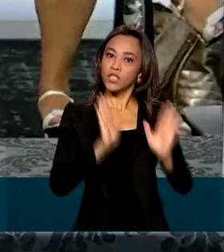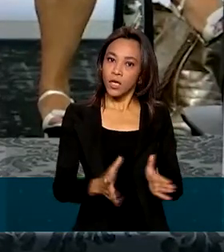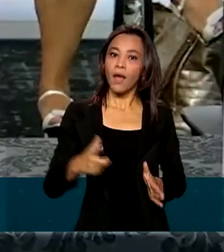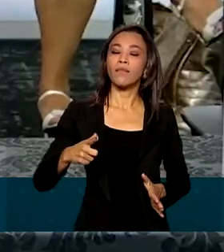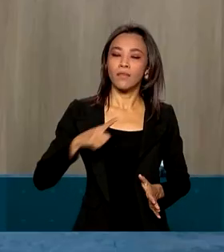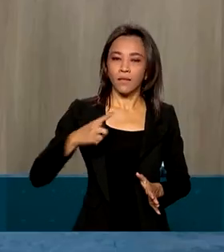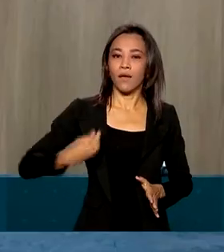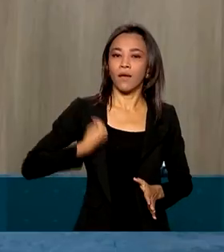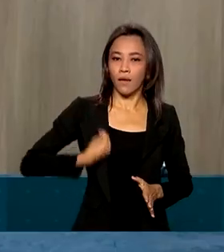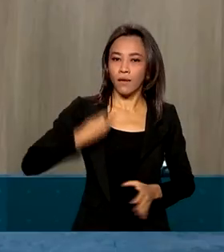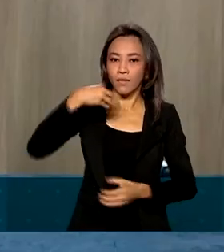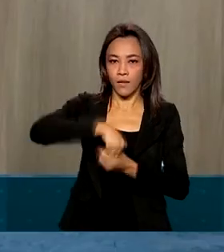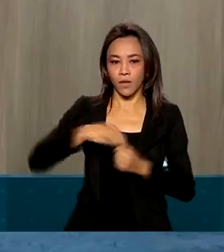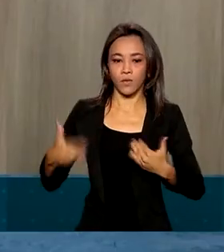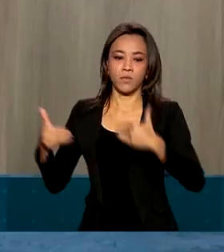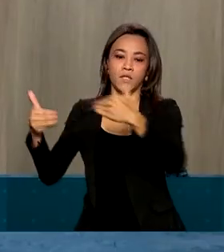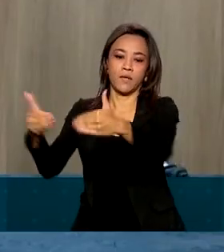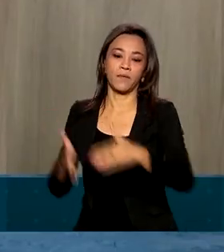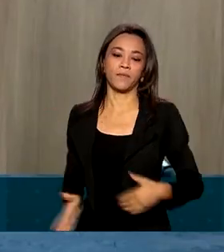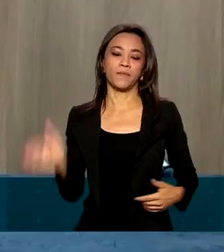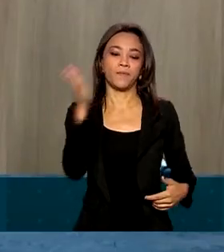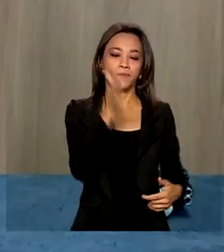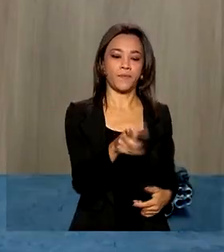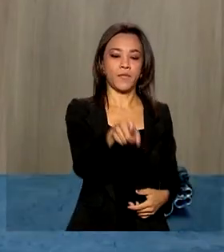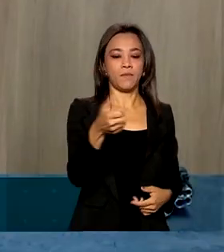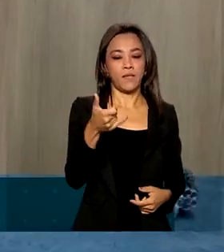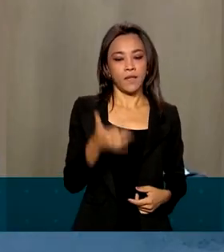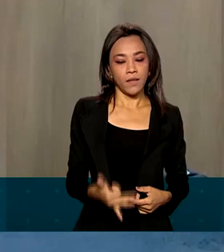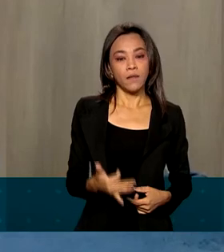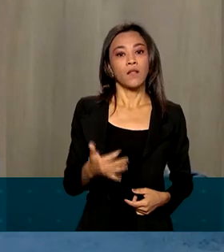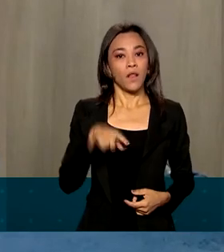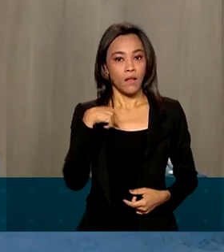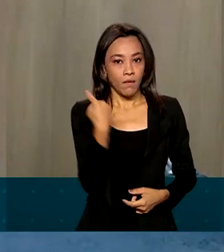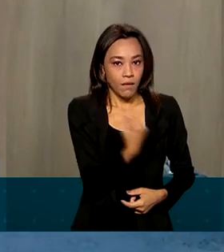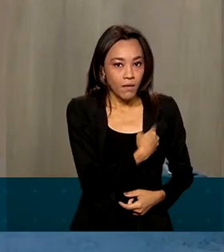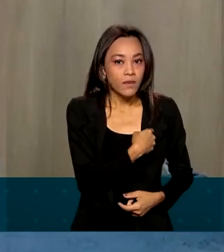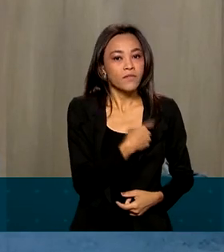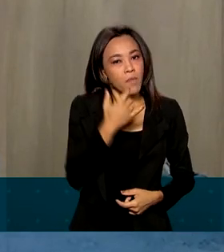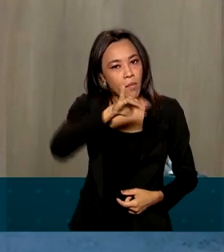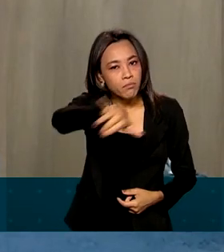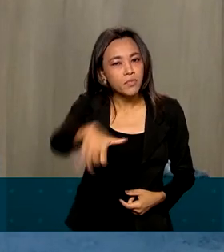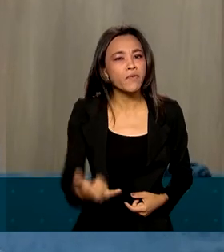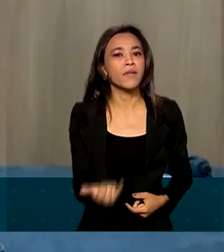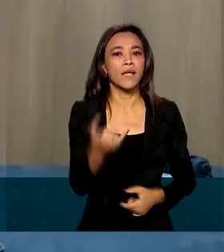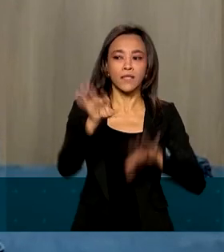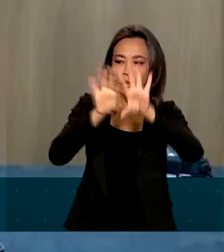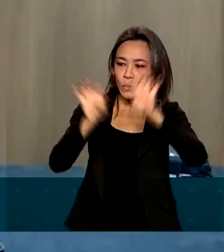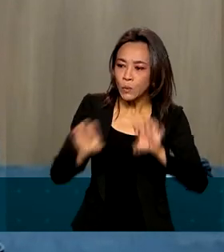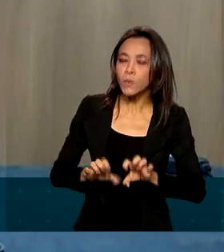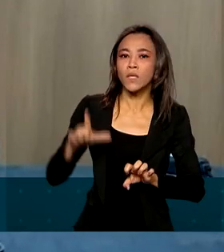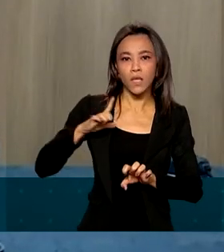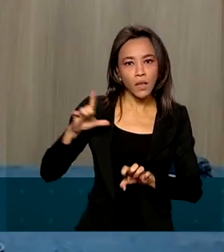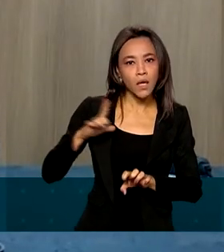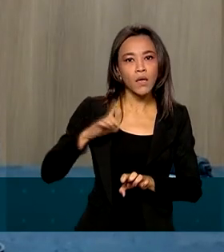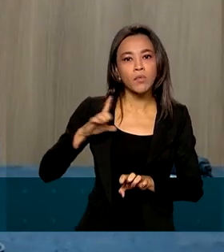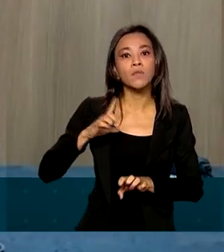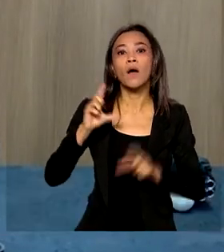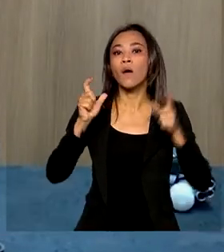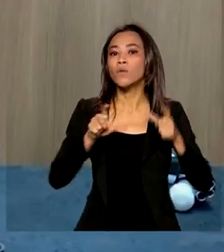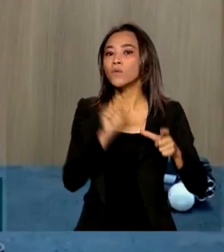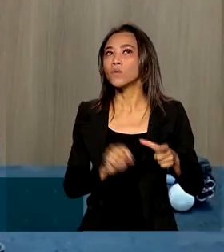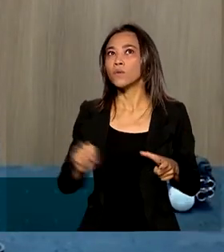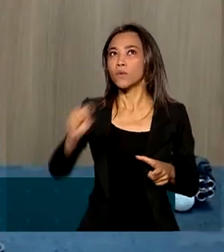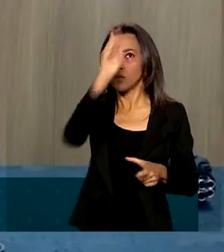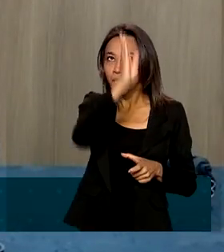nos ministérios. Aproveitaremos de um lado a presença dessas estruturas e desses equipamentos em todo o território brasileiro